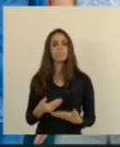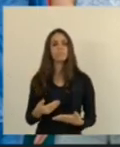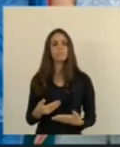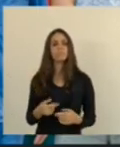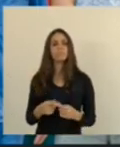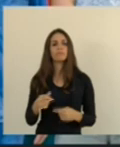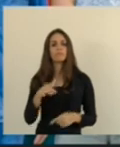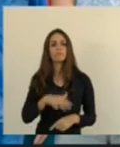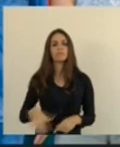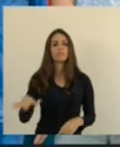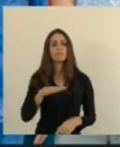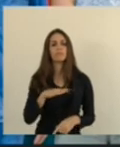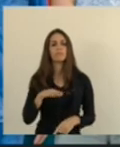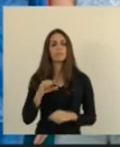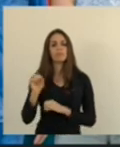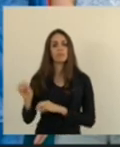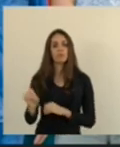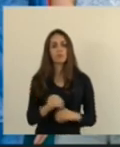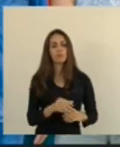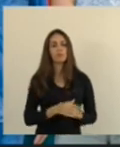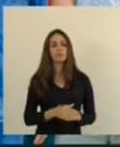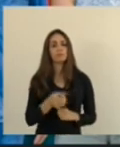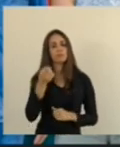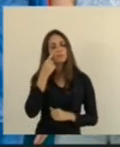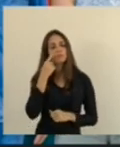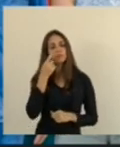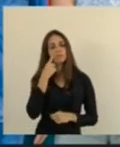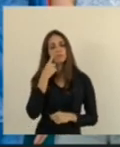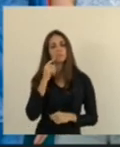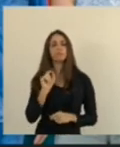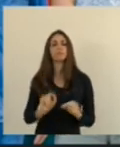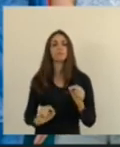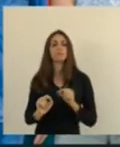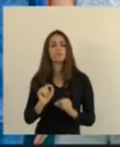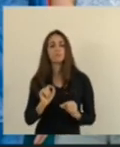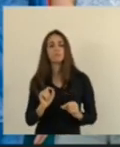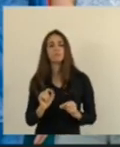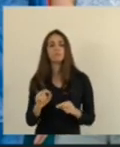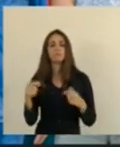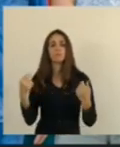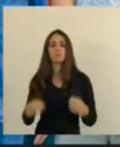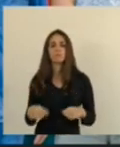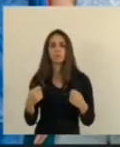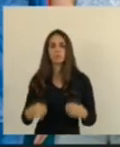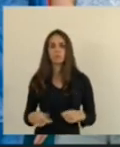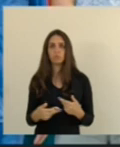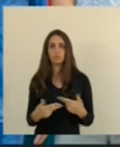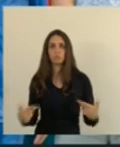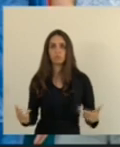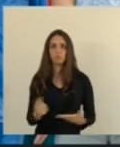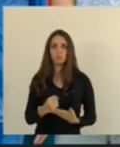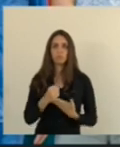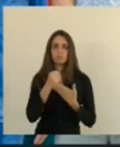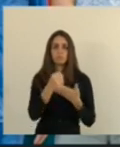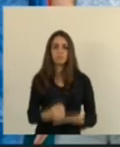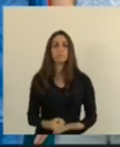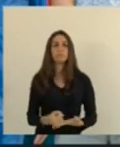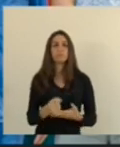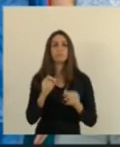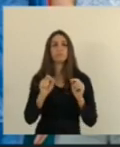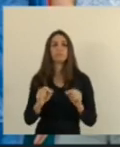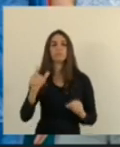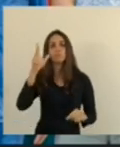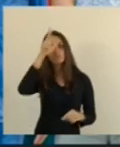a área da educação para que eles vejam com mais precisão e ajudem o